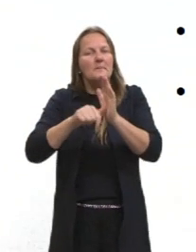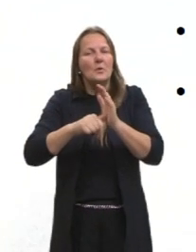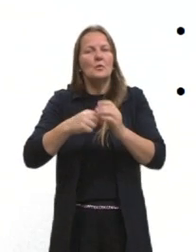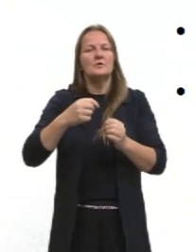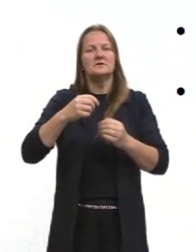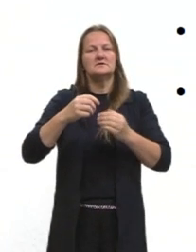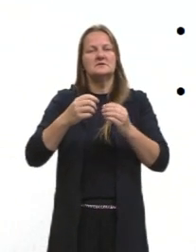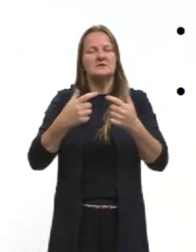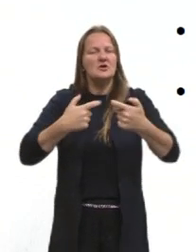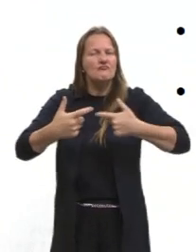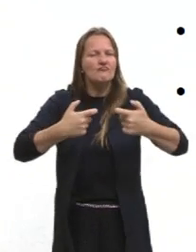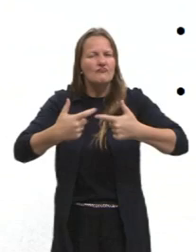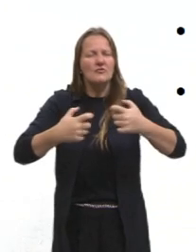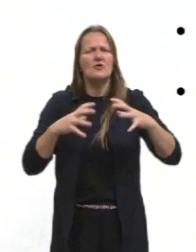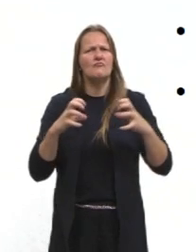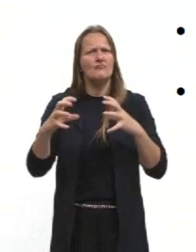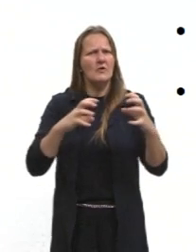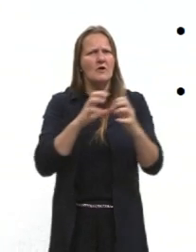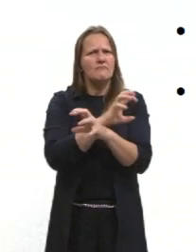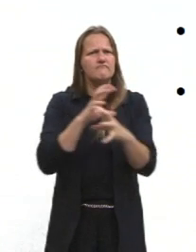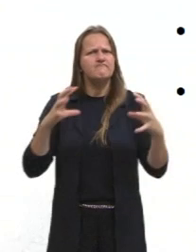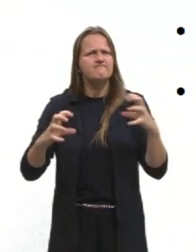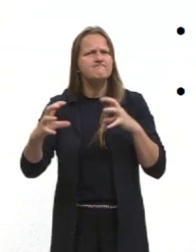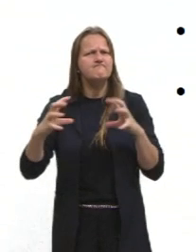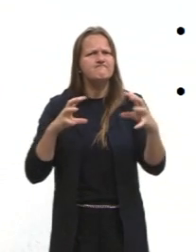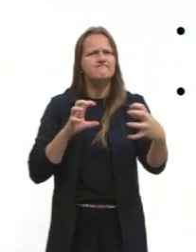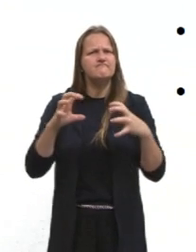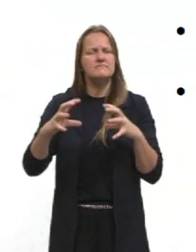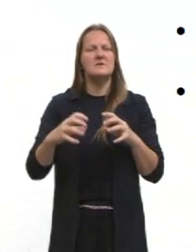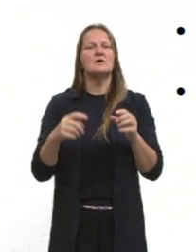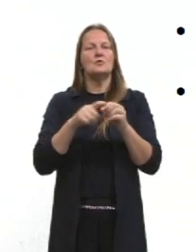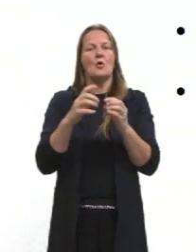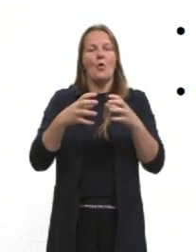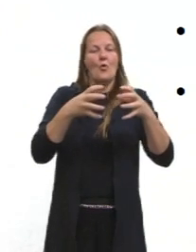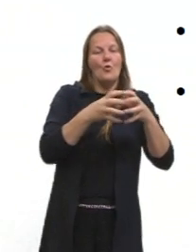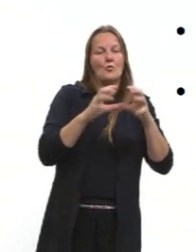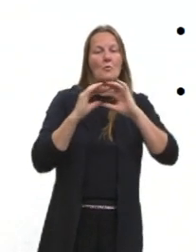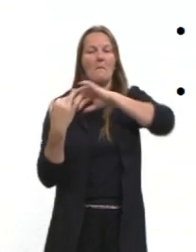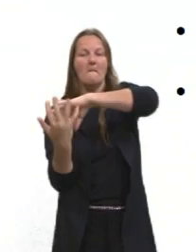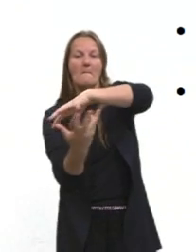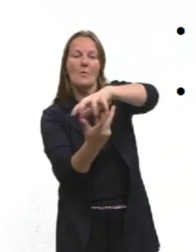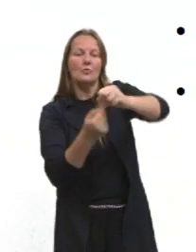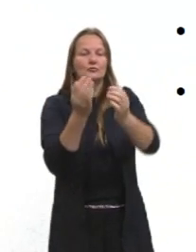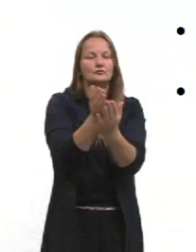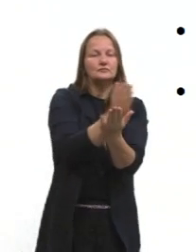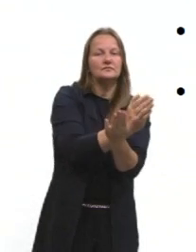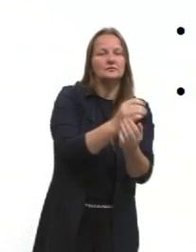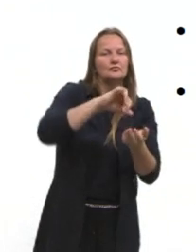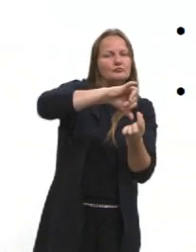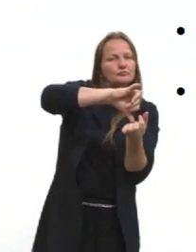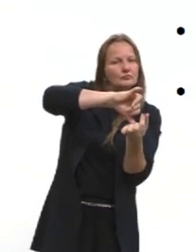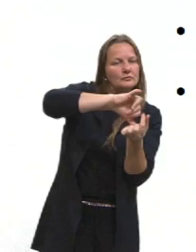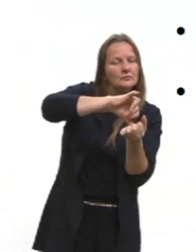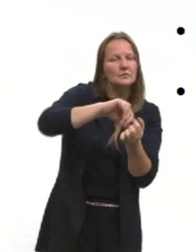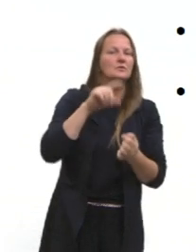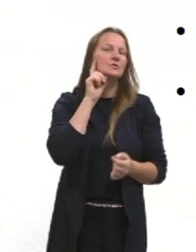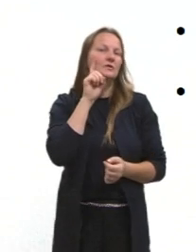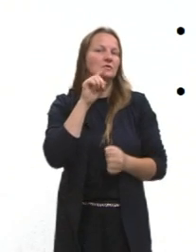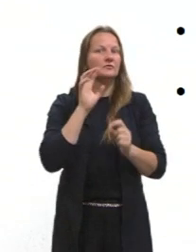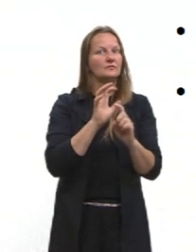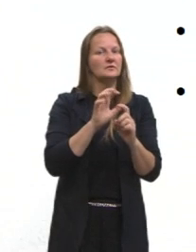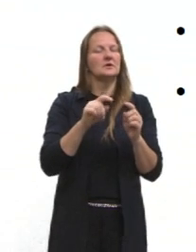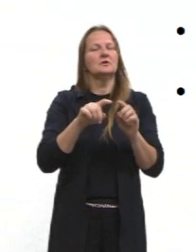bipolaridade, um mundo dividido entre o bloco capitalista, influenciado pelos Estados Unidos, e o bloco